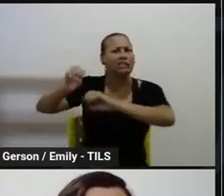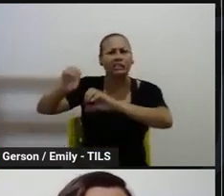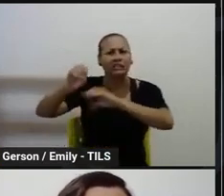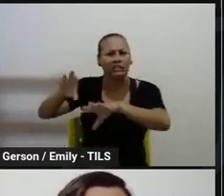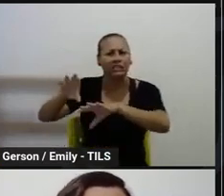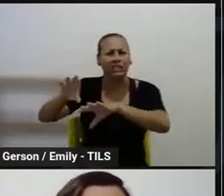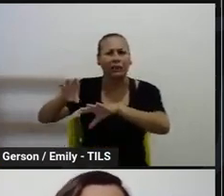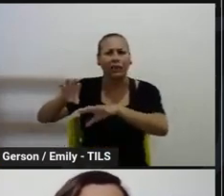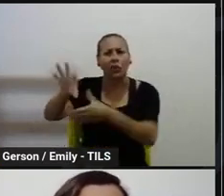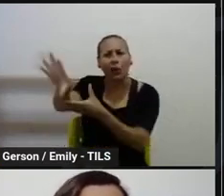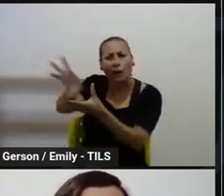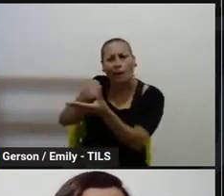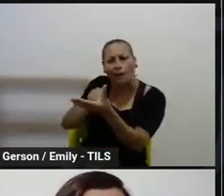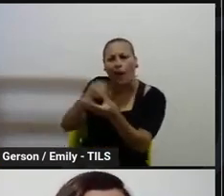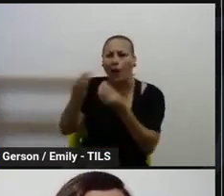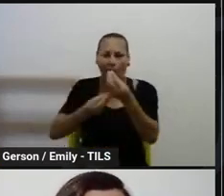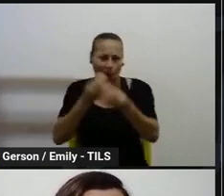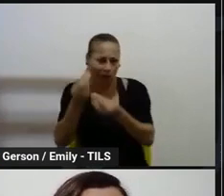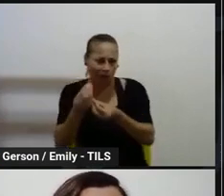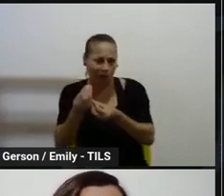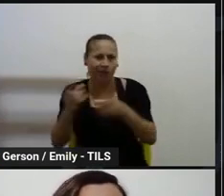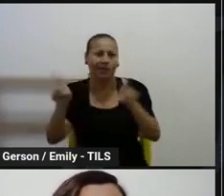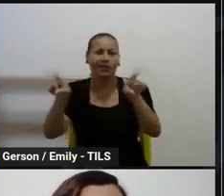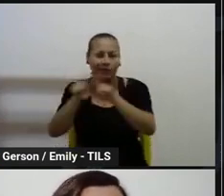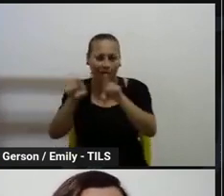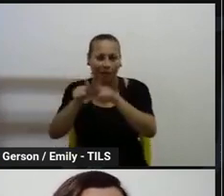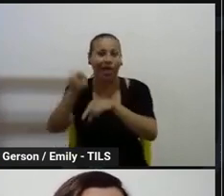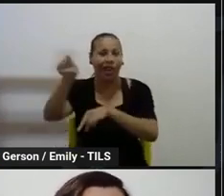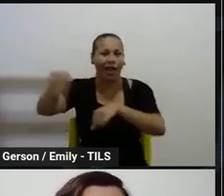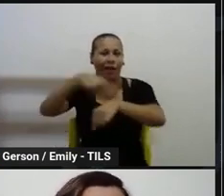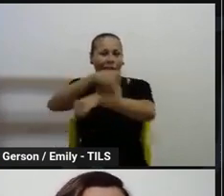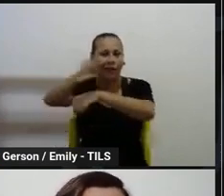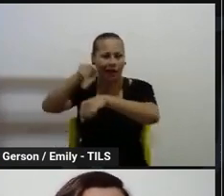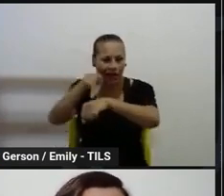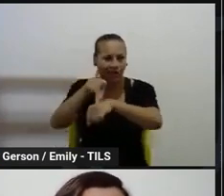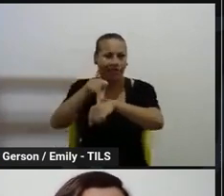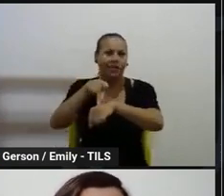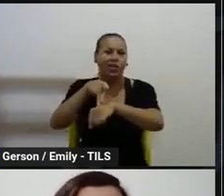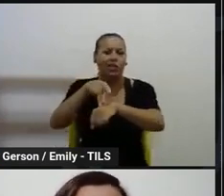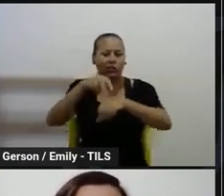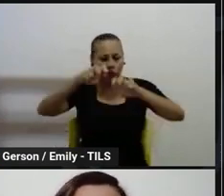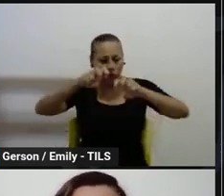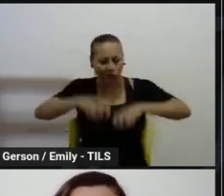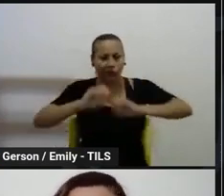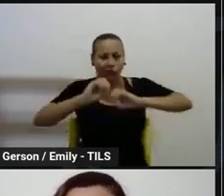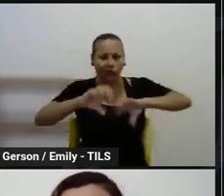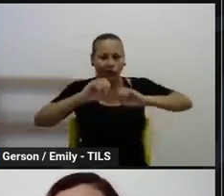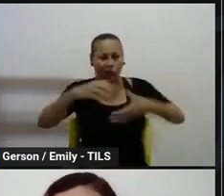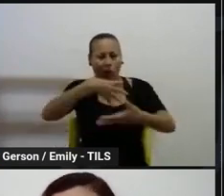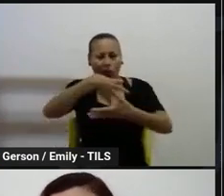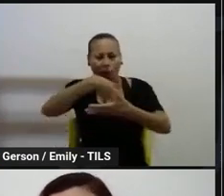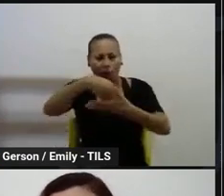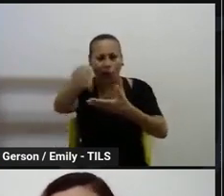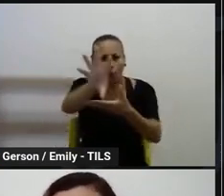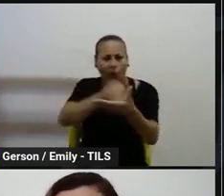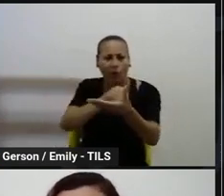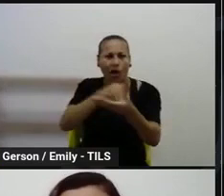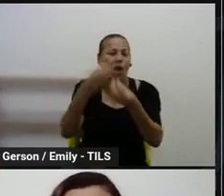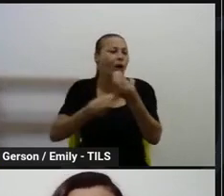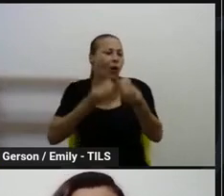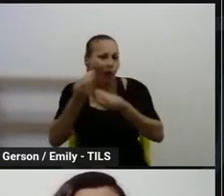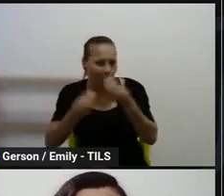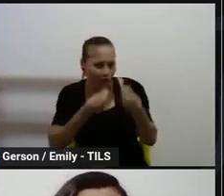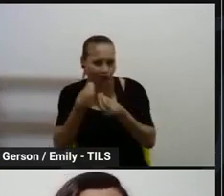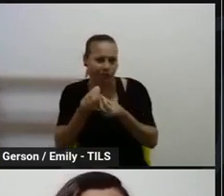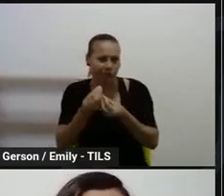se sentir mais motivado nesse sentido e até apoiado, né, nessa questão. Se alguém aqui tiver